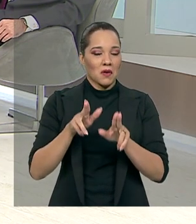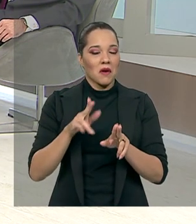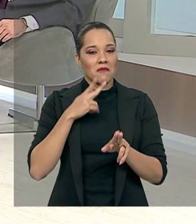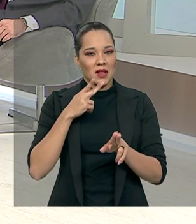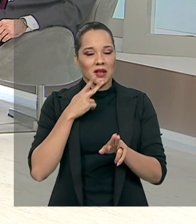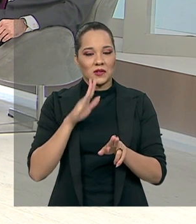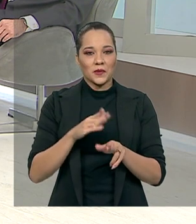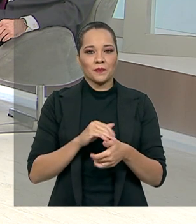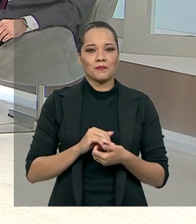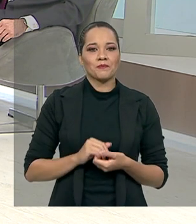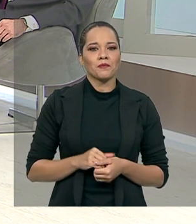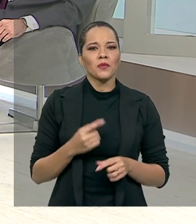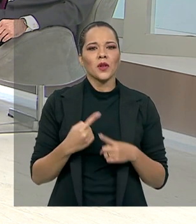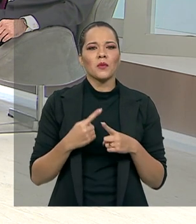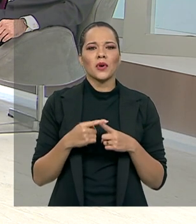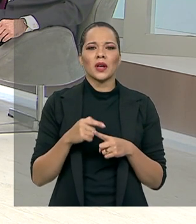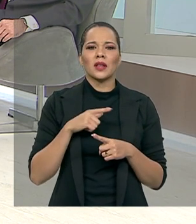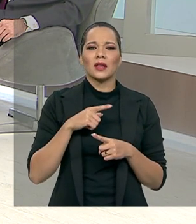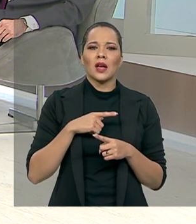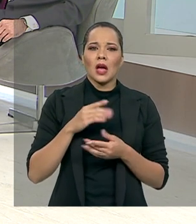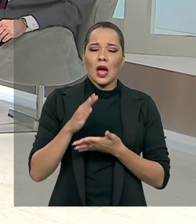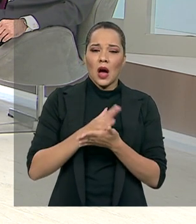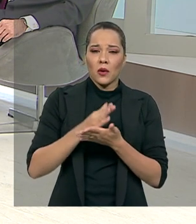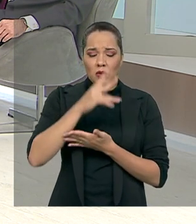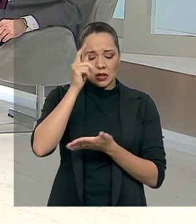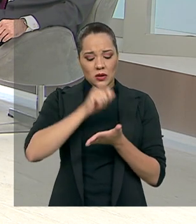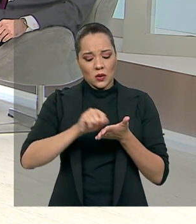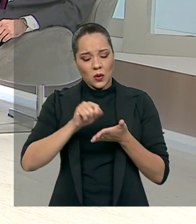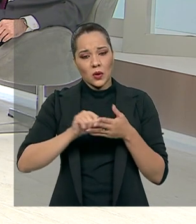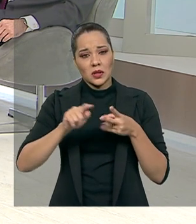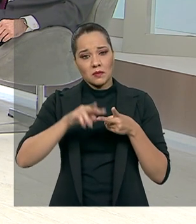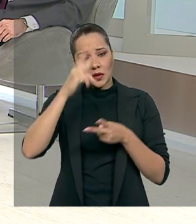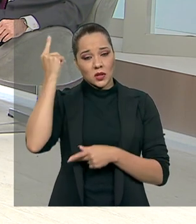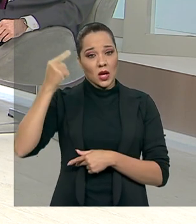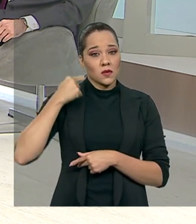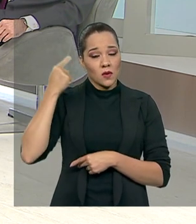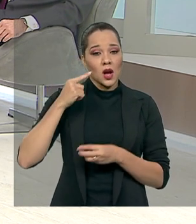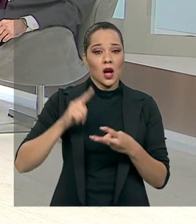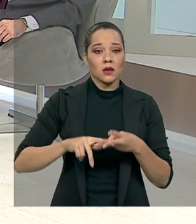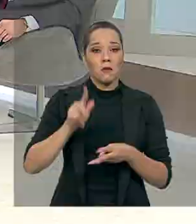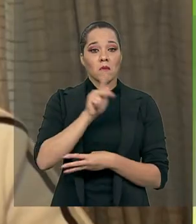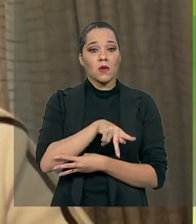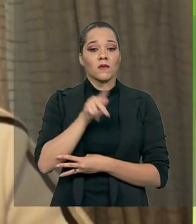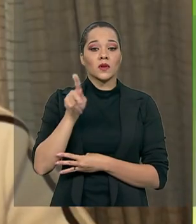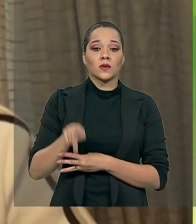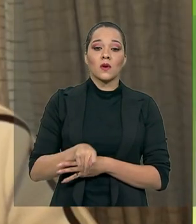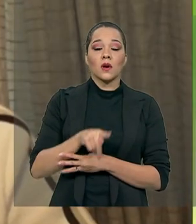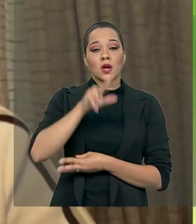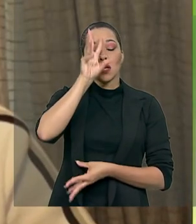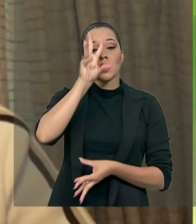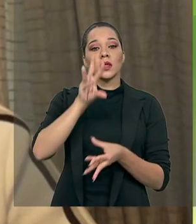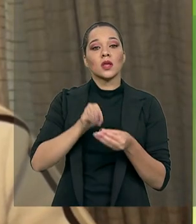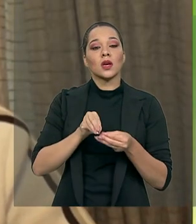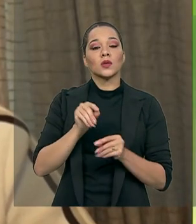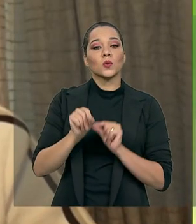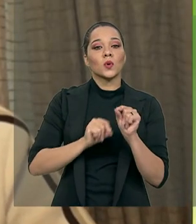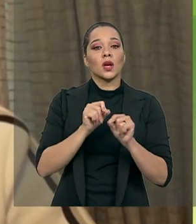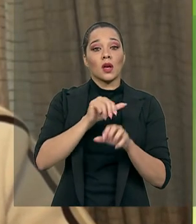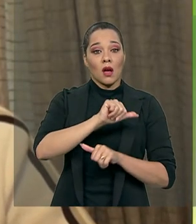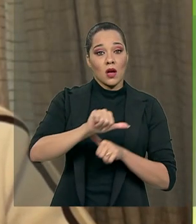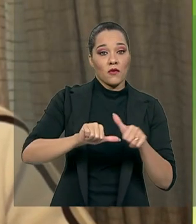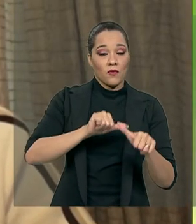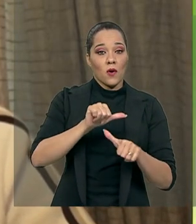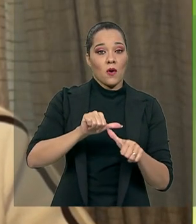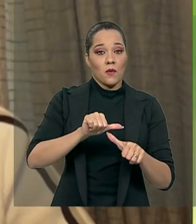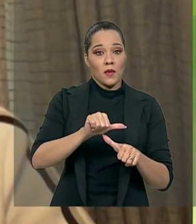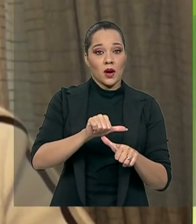posições, porque há autores aí, advogados, professores, que entendem que a reforma